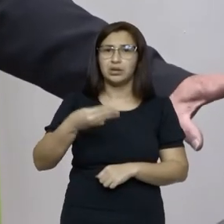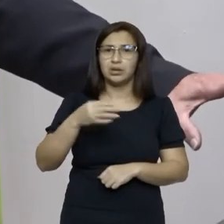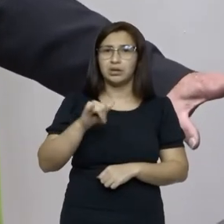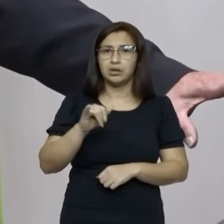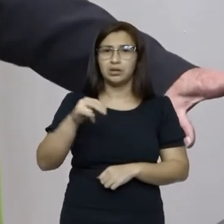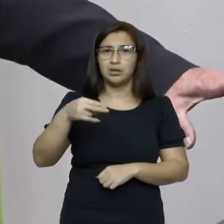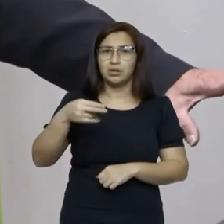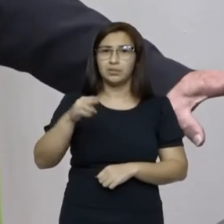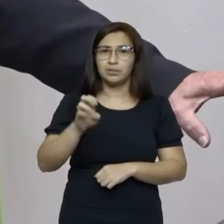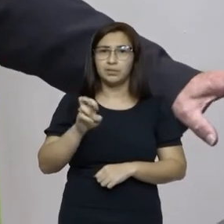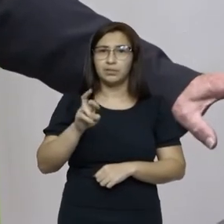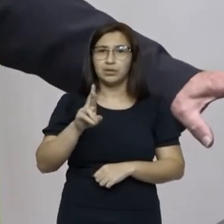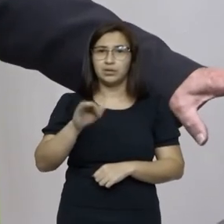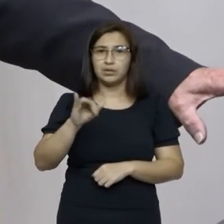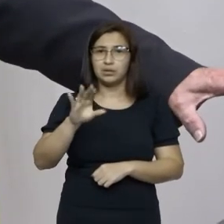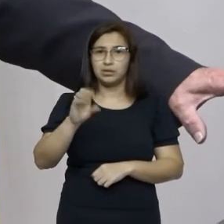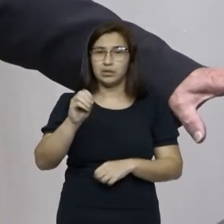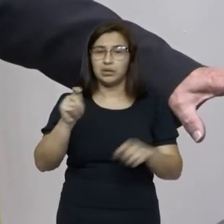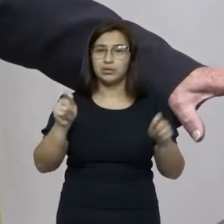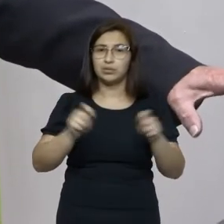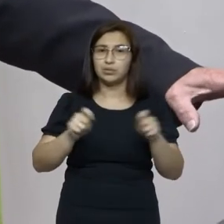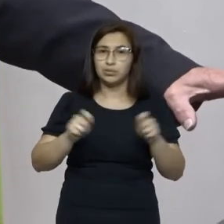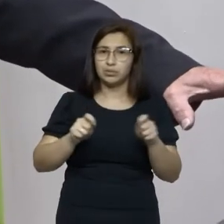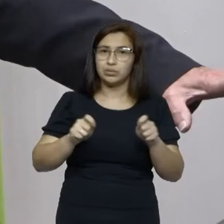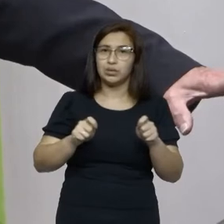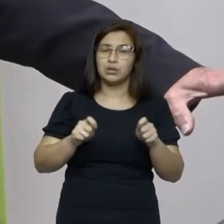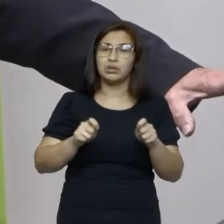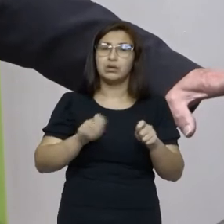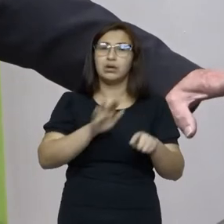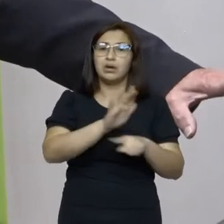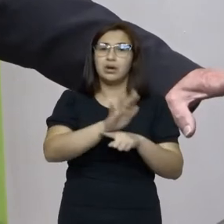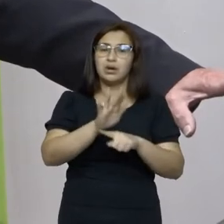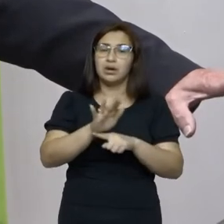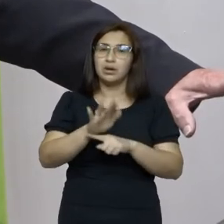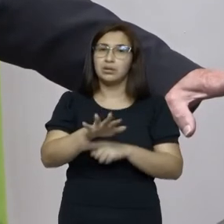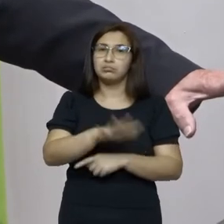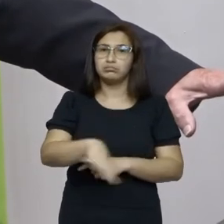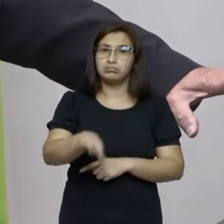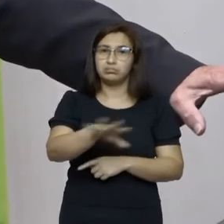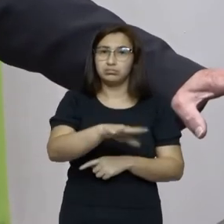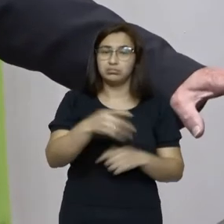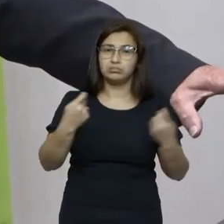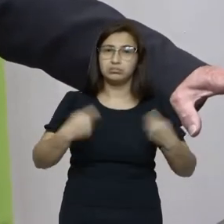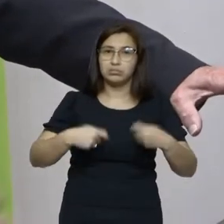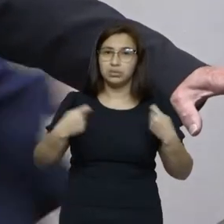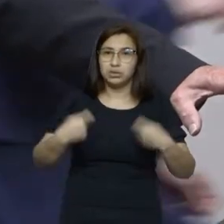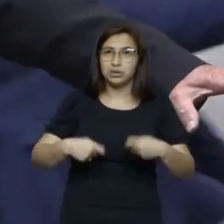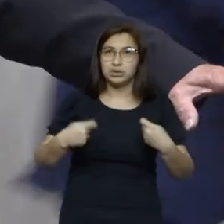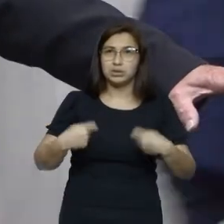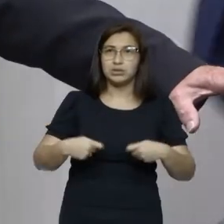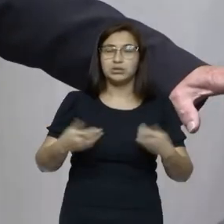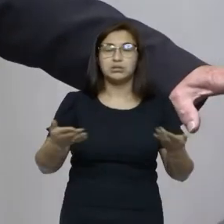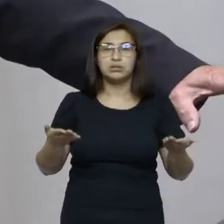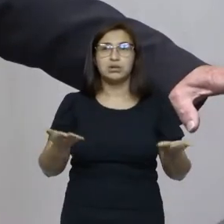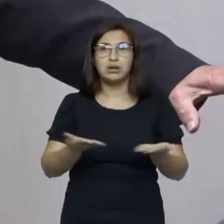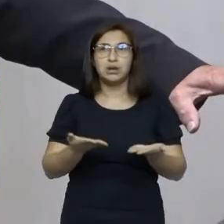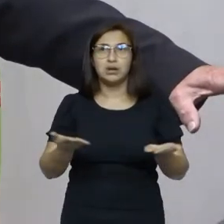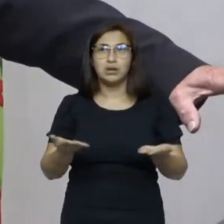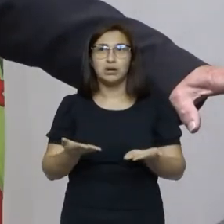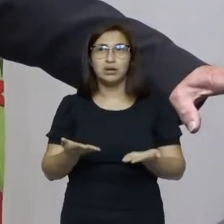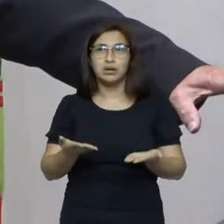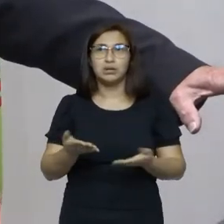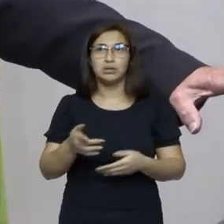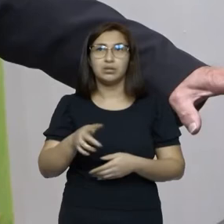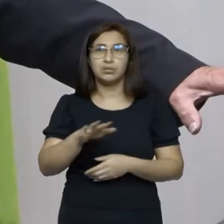para suprir a parte que precisamos e precisamos tanto que necessita hoje a nossa parte